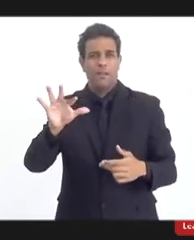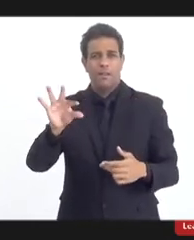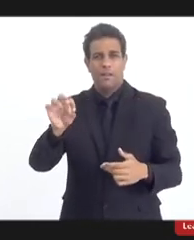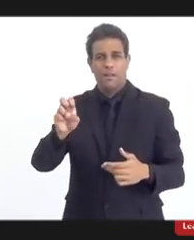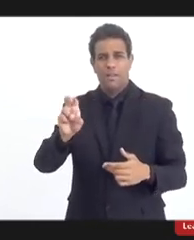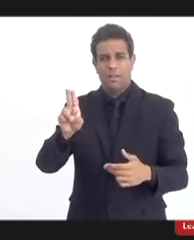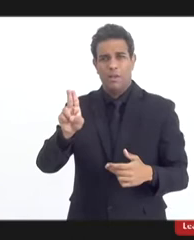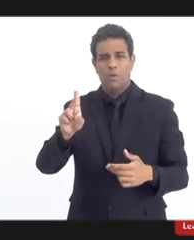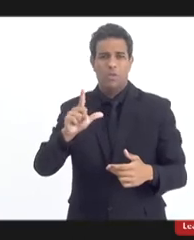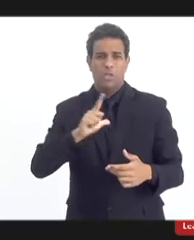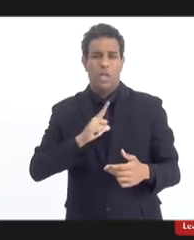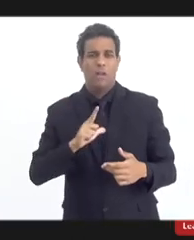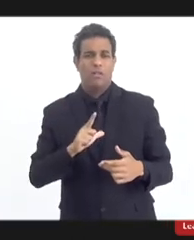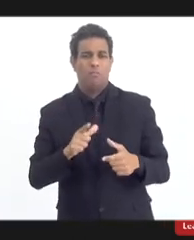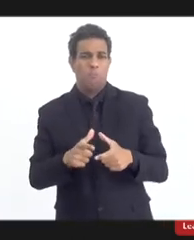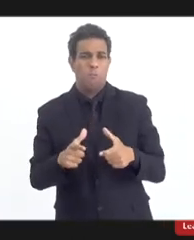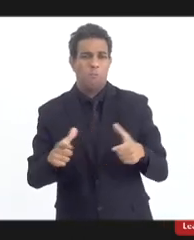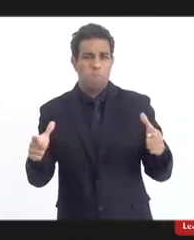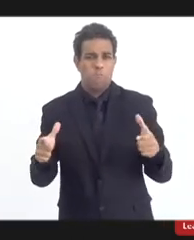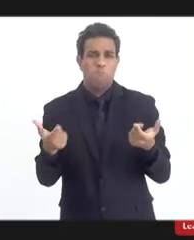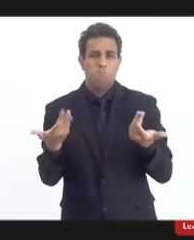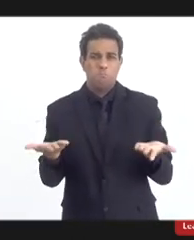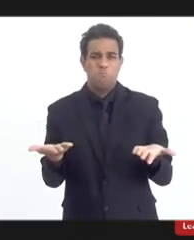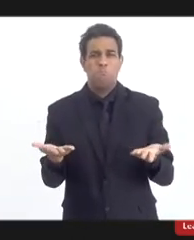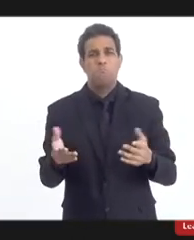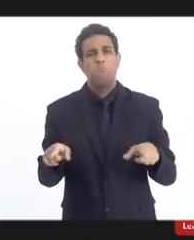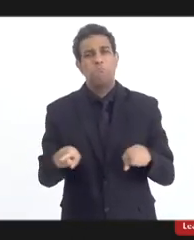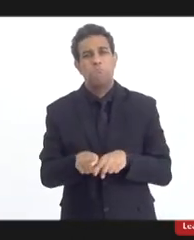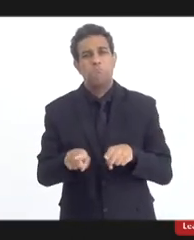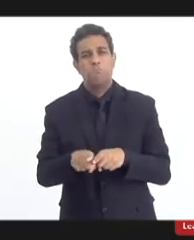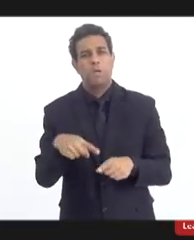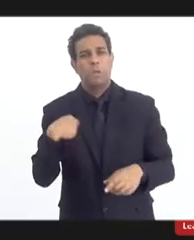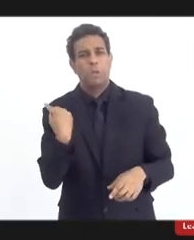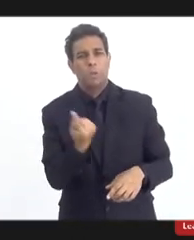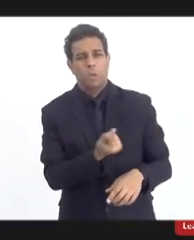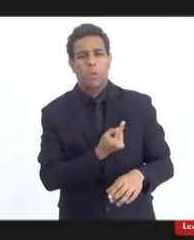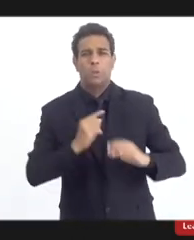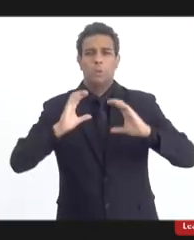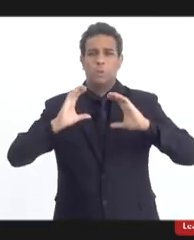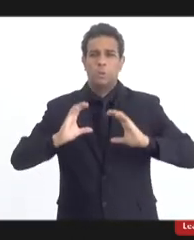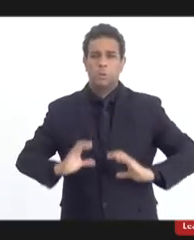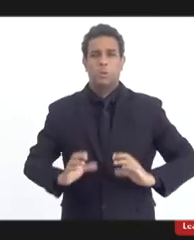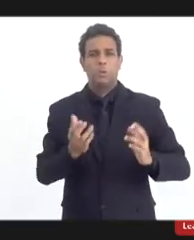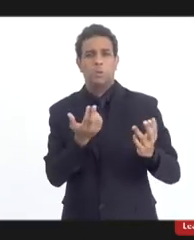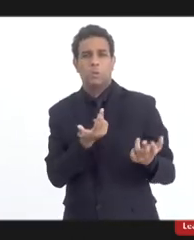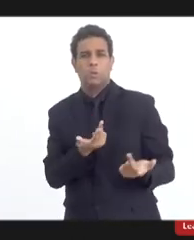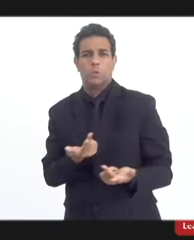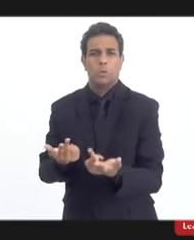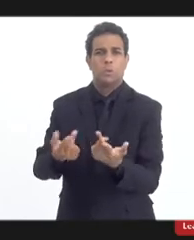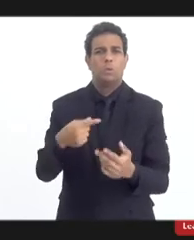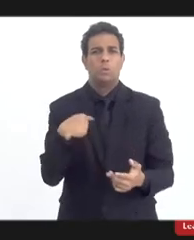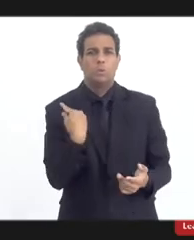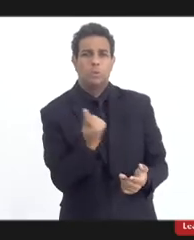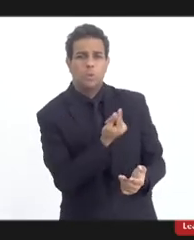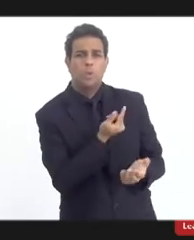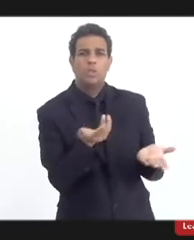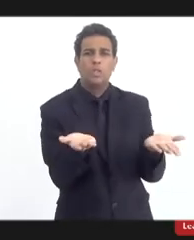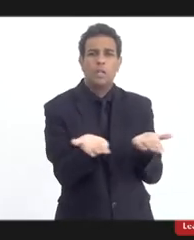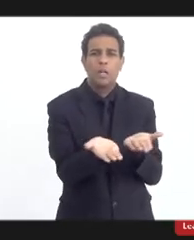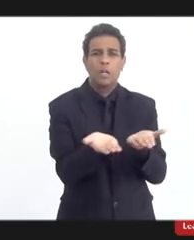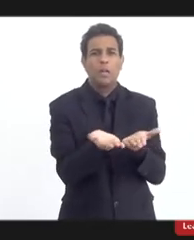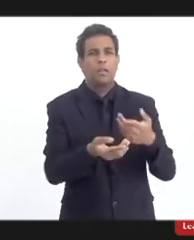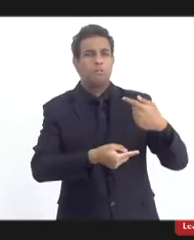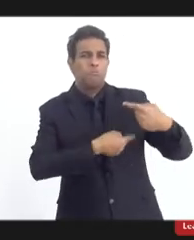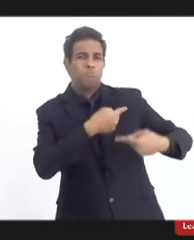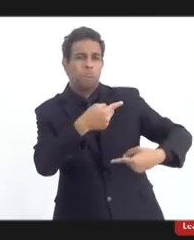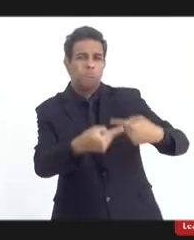agnóstica e são tão cidadãos quanto nós, crentes, nós que cultivamos uma